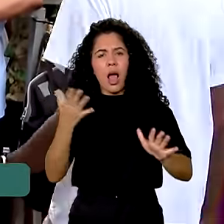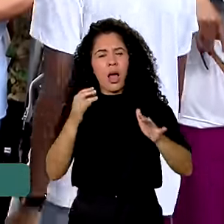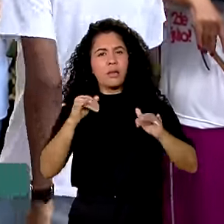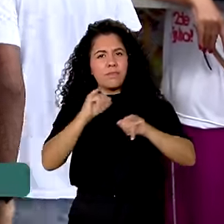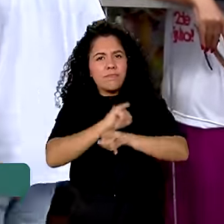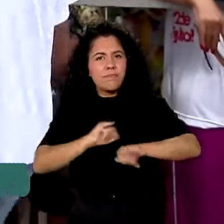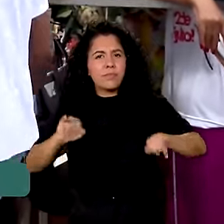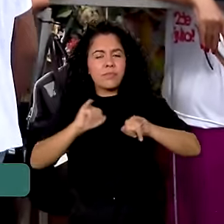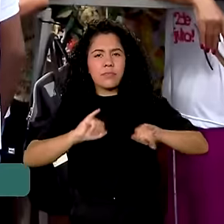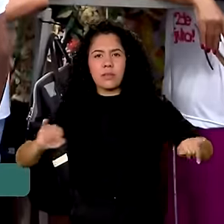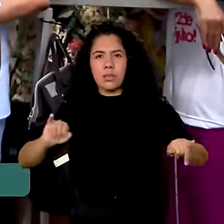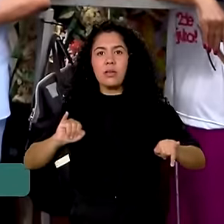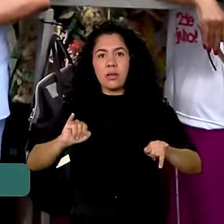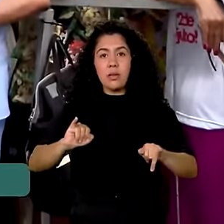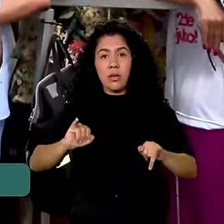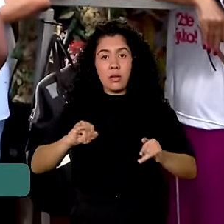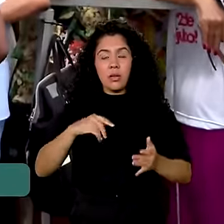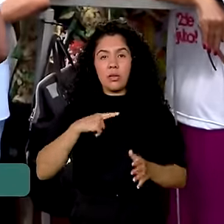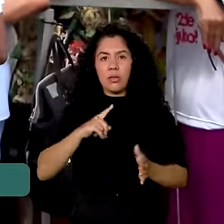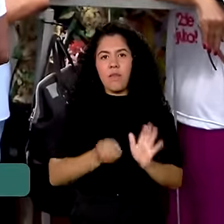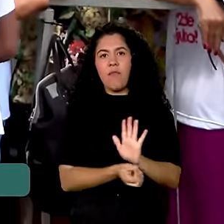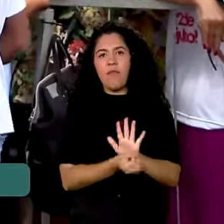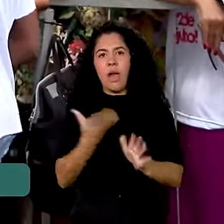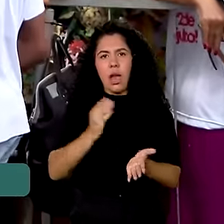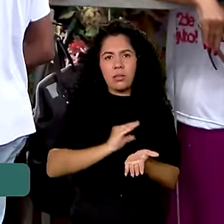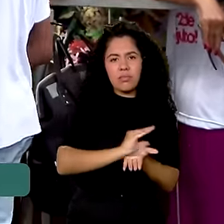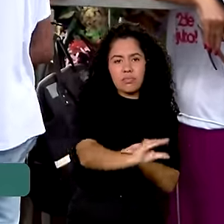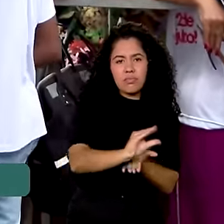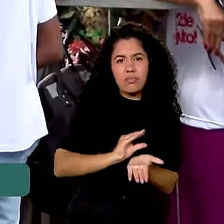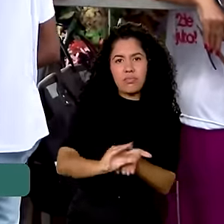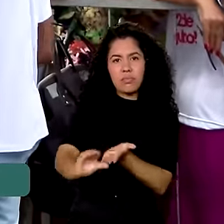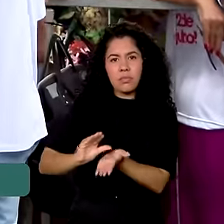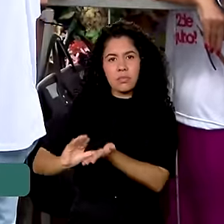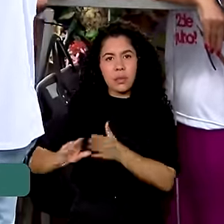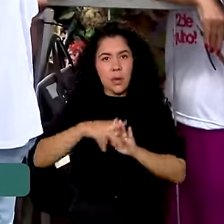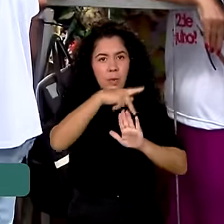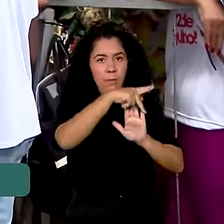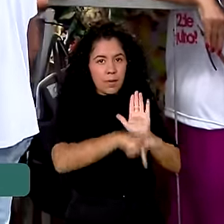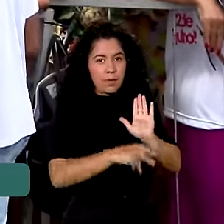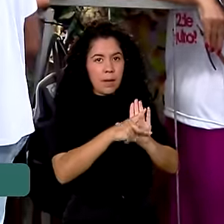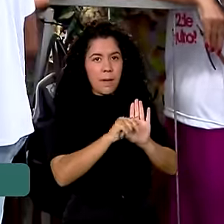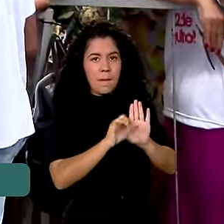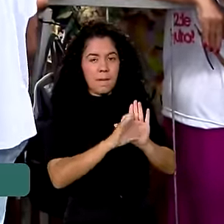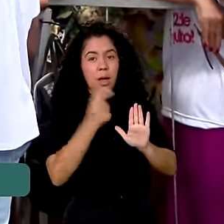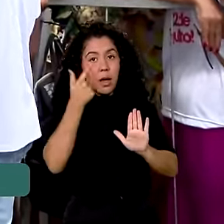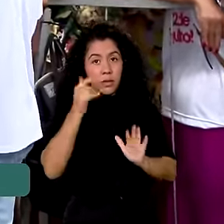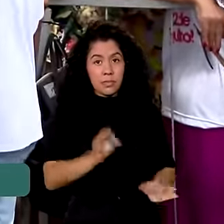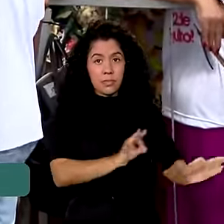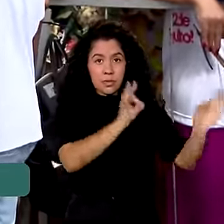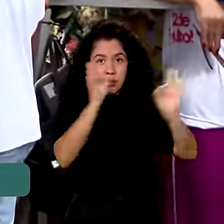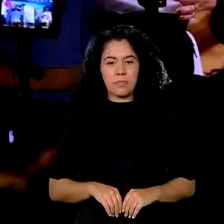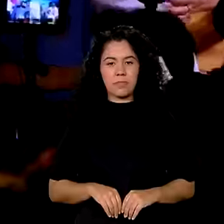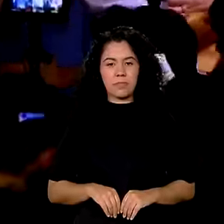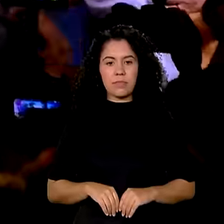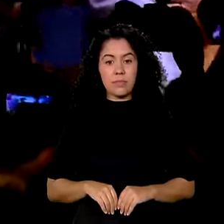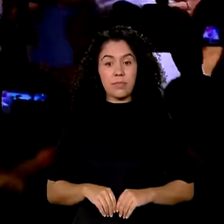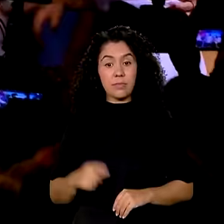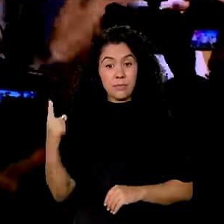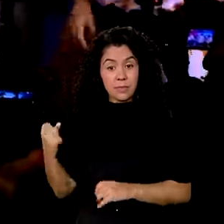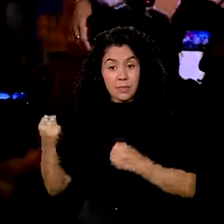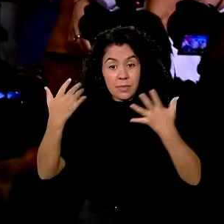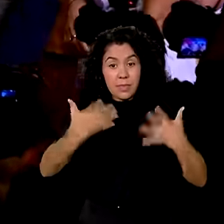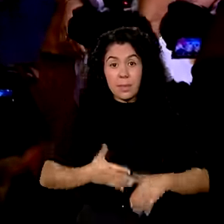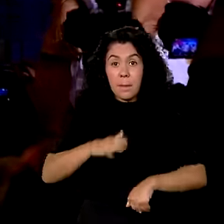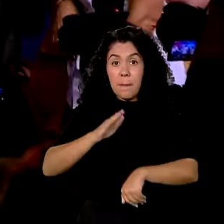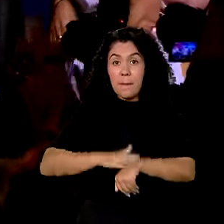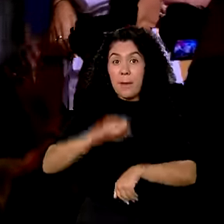anunciou aí um pacote de investimentos do novo PAC para a Bahia. Vamos assistir agora a reportagem. Mais de